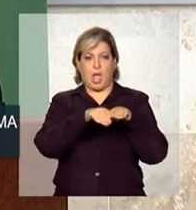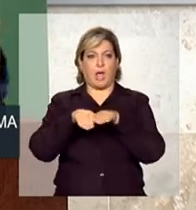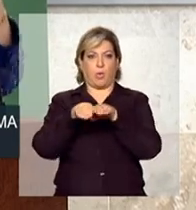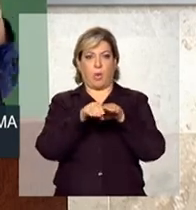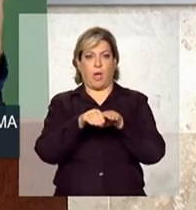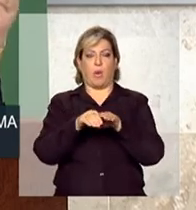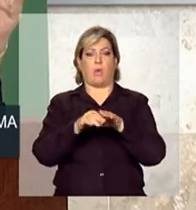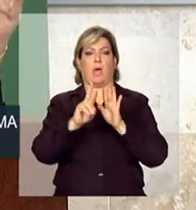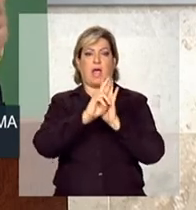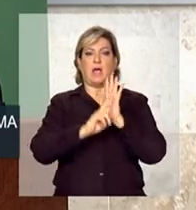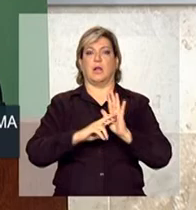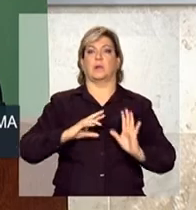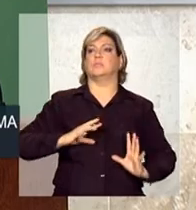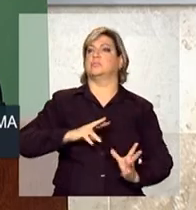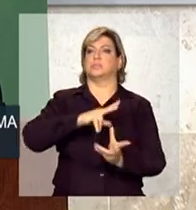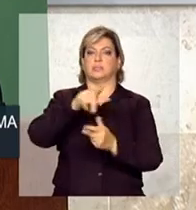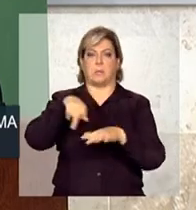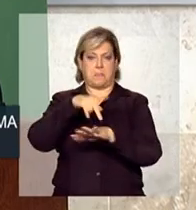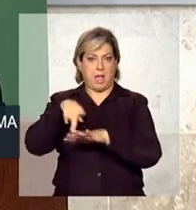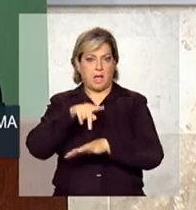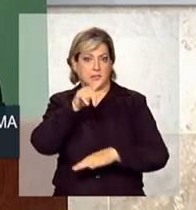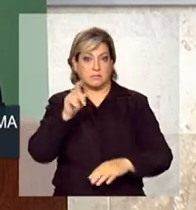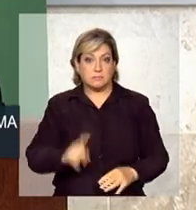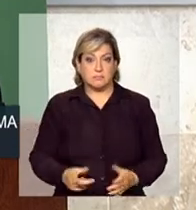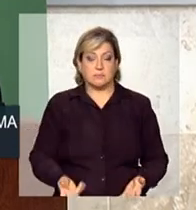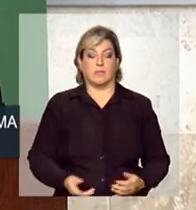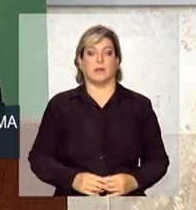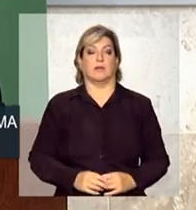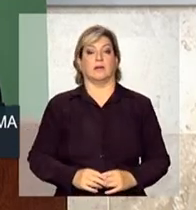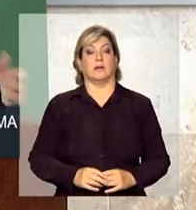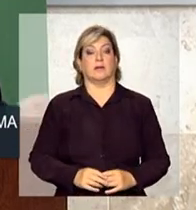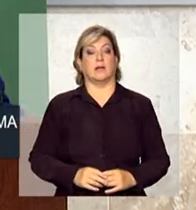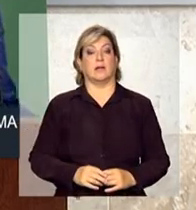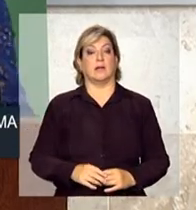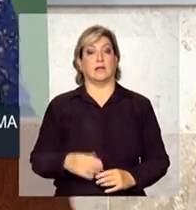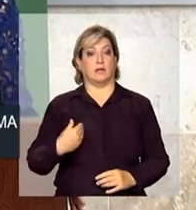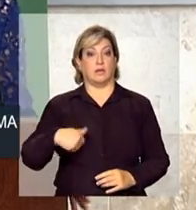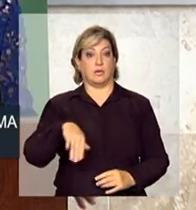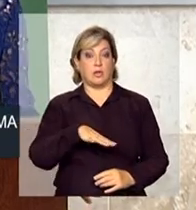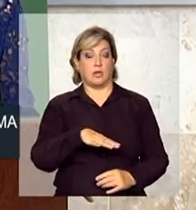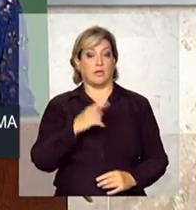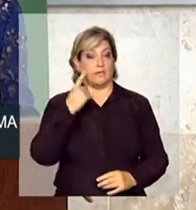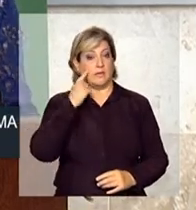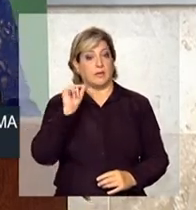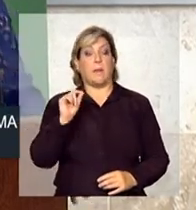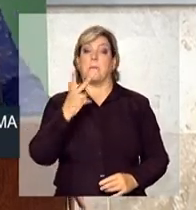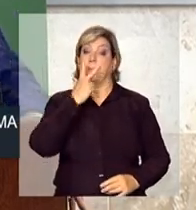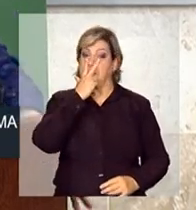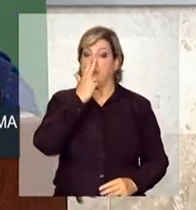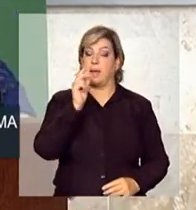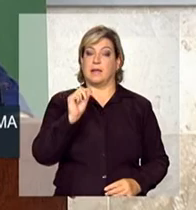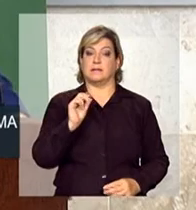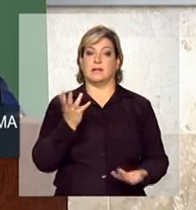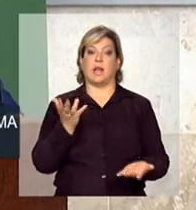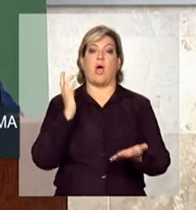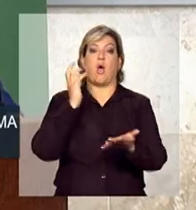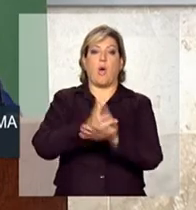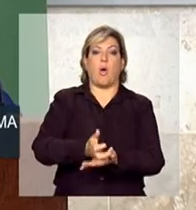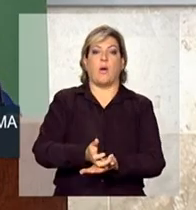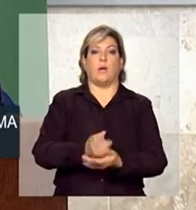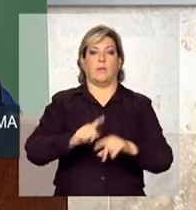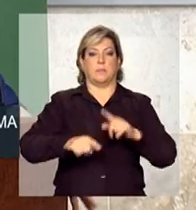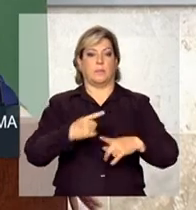A primeira vista, parece que até a compra de equipamentos é